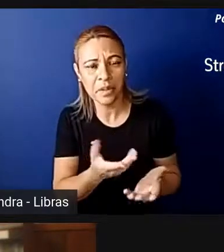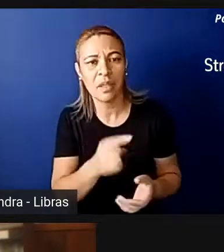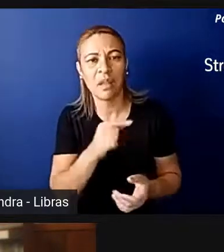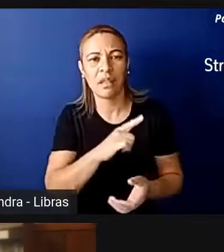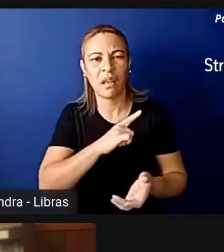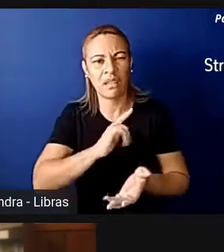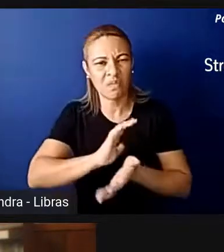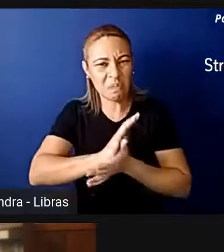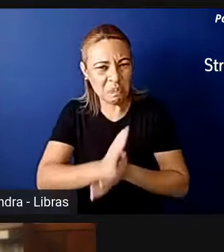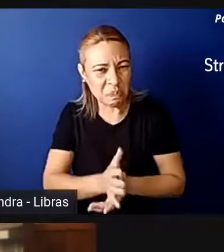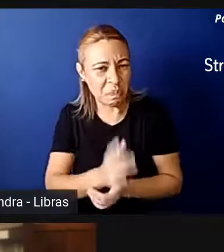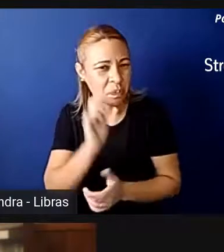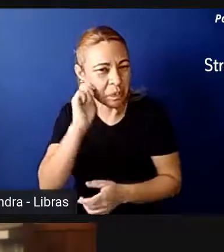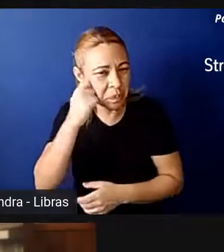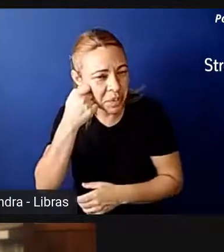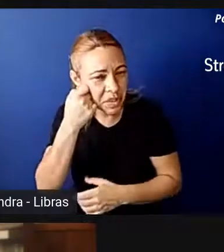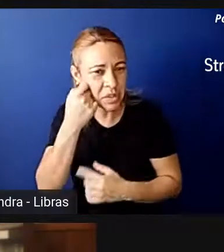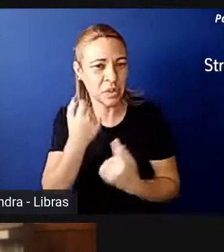conduta